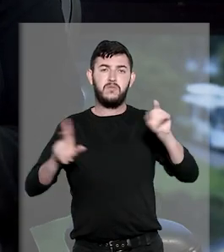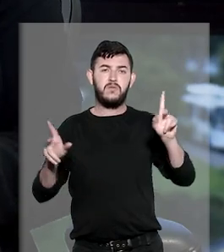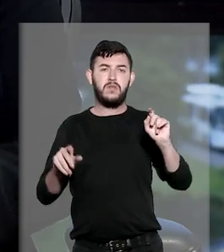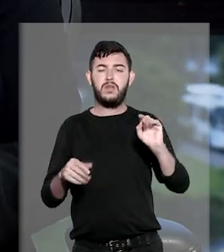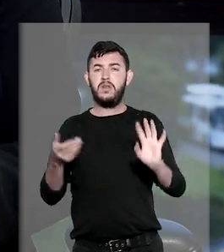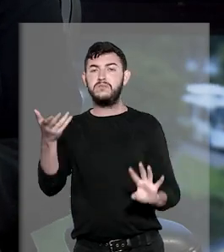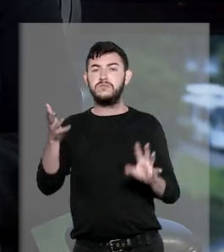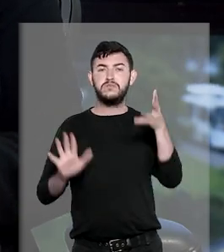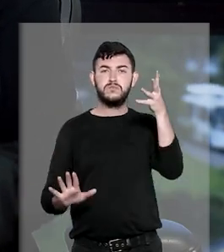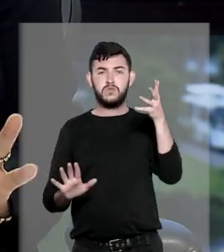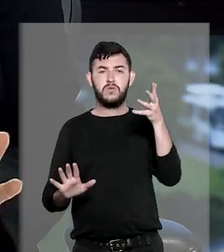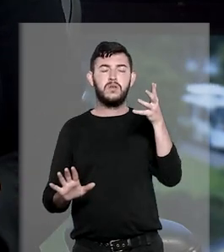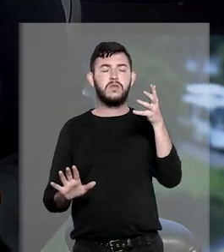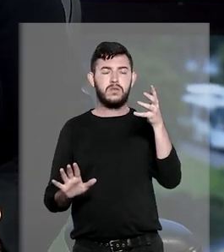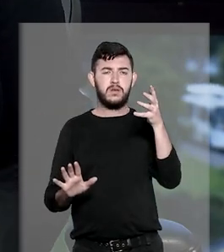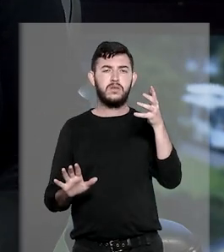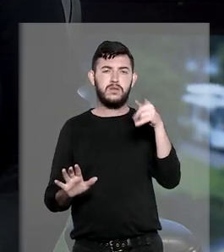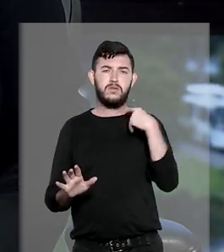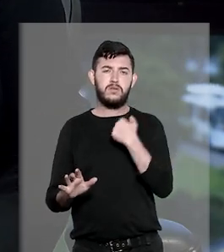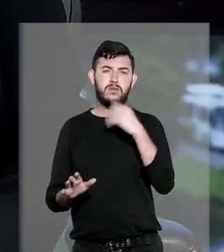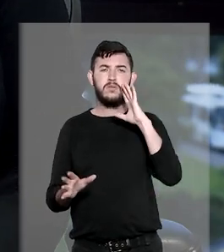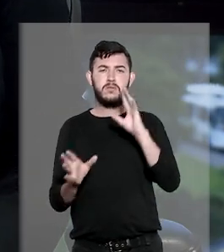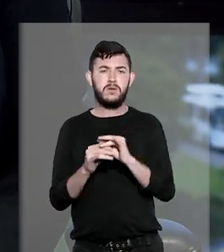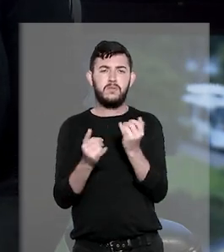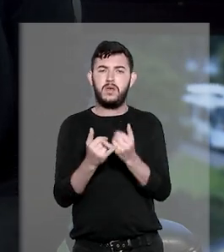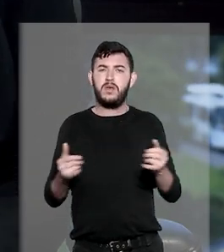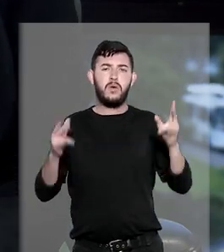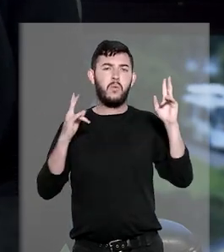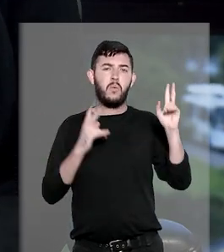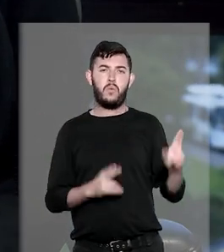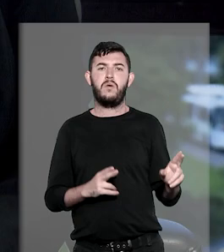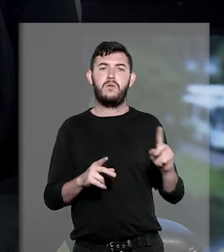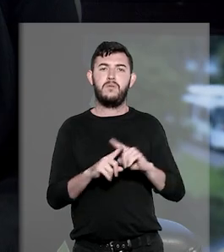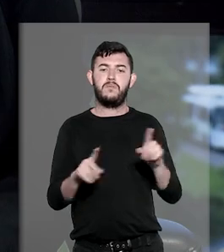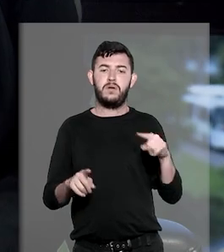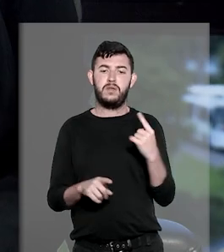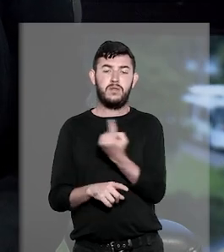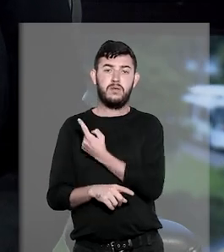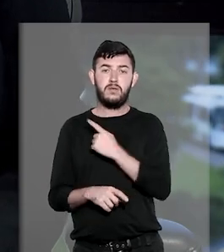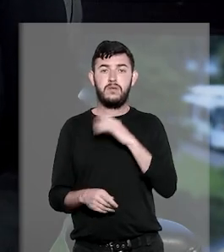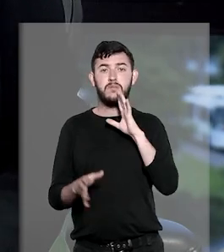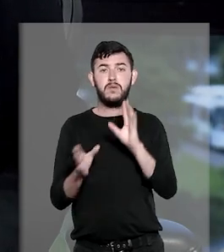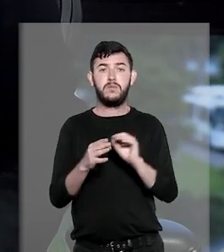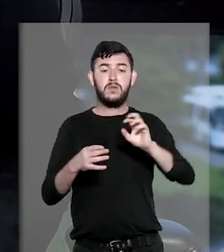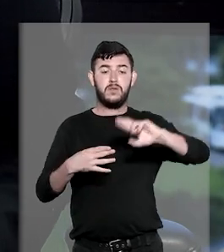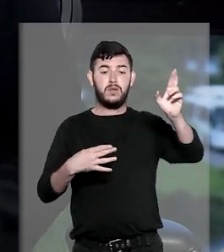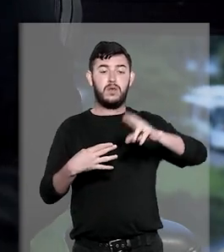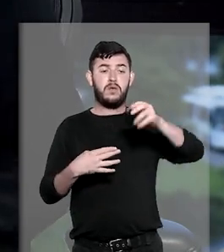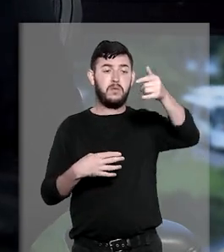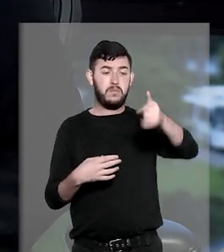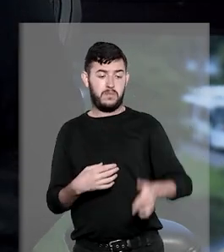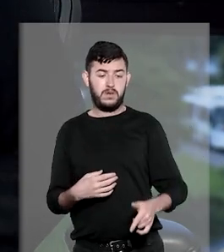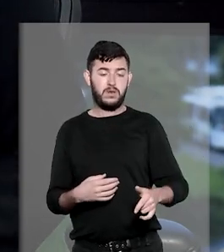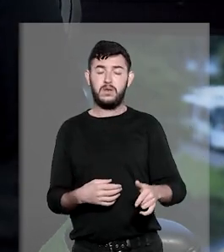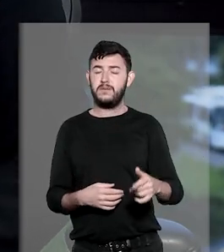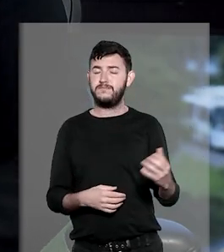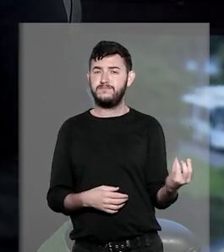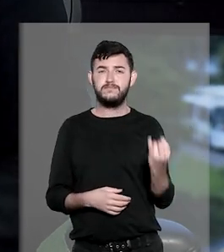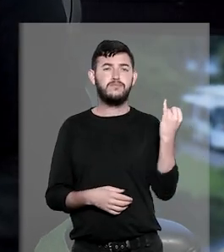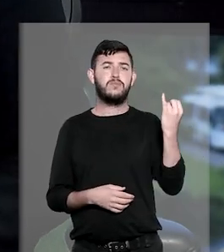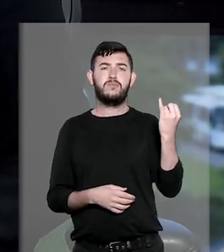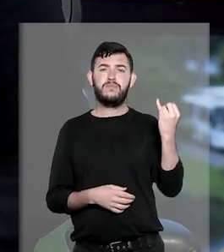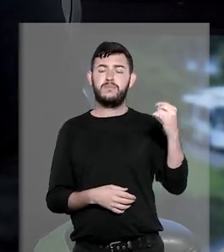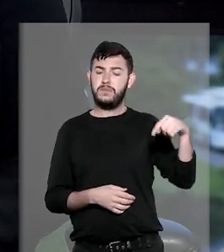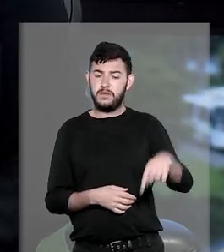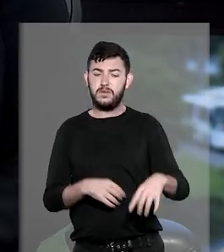situações absolutamente idênticas. E o uso desse instrumento do recurso repetitivo é importantíssimo